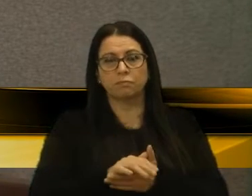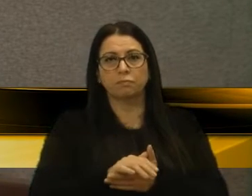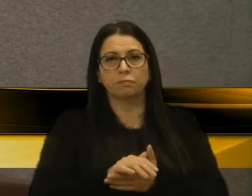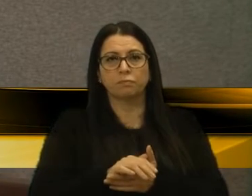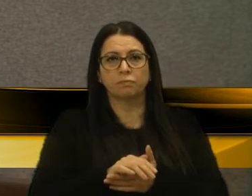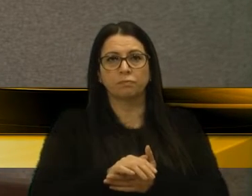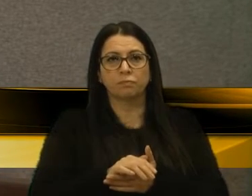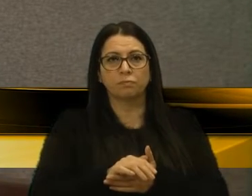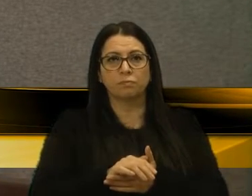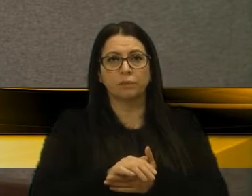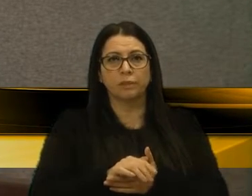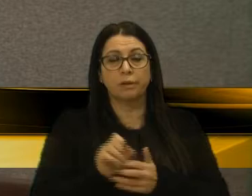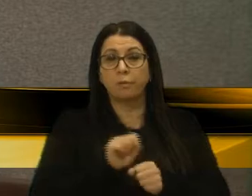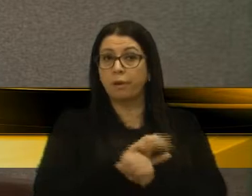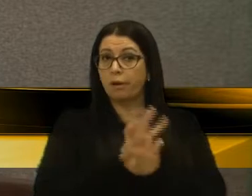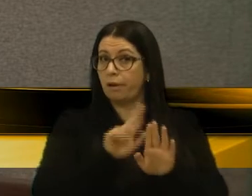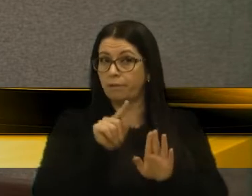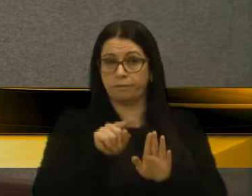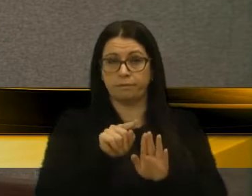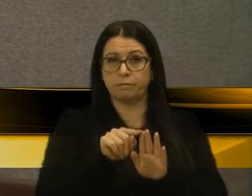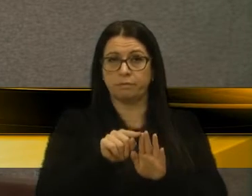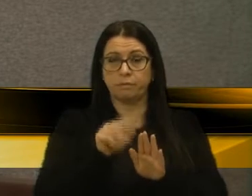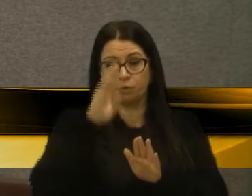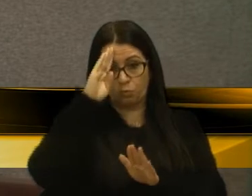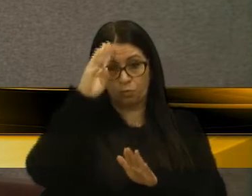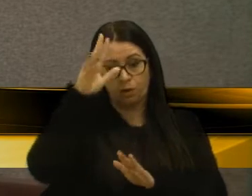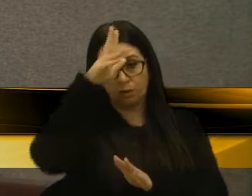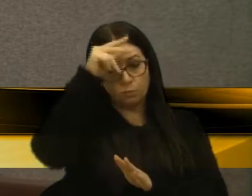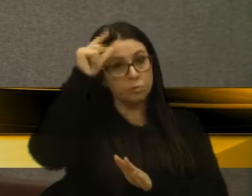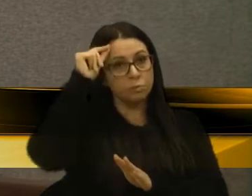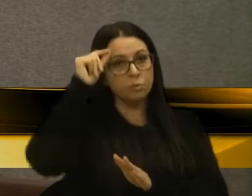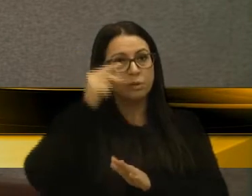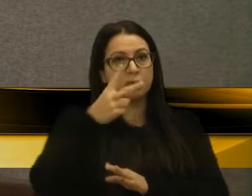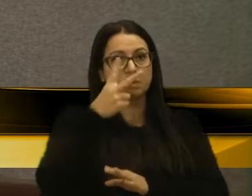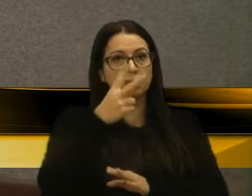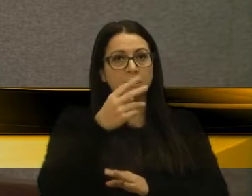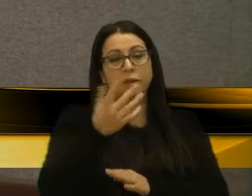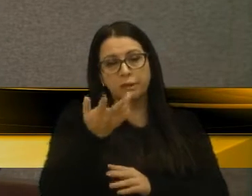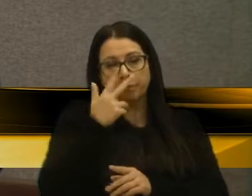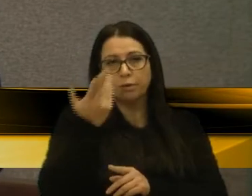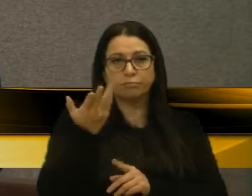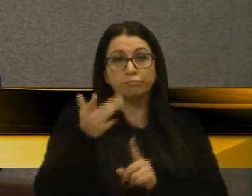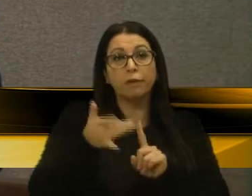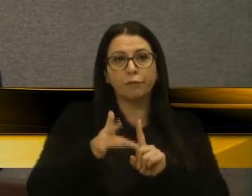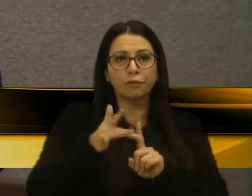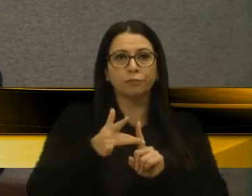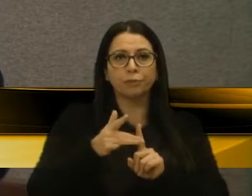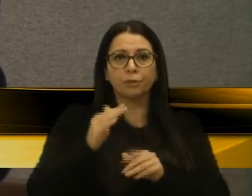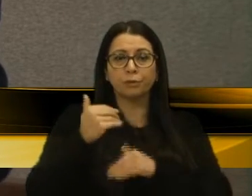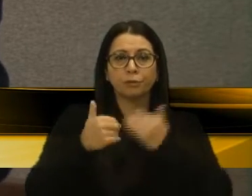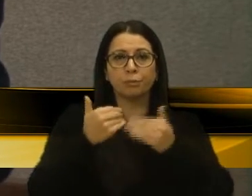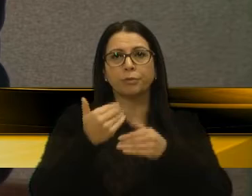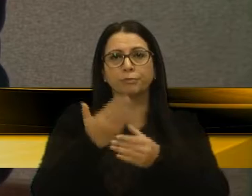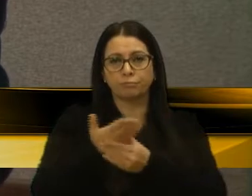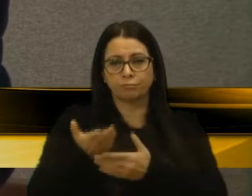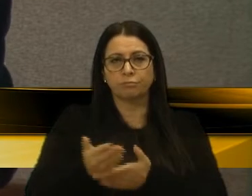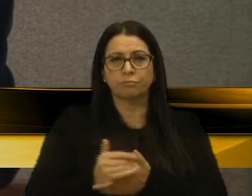explícito assim e a guarda municipal é uma das vítimas desse processo